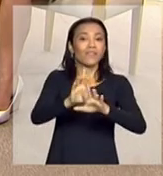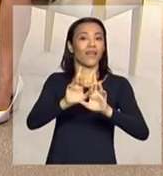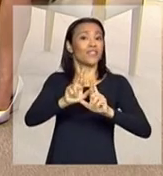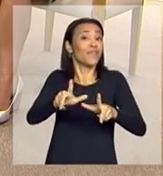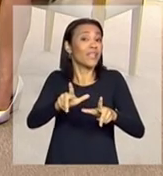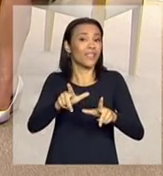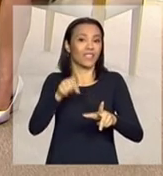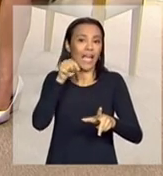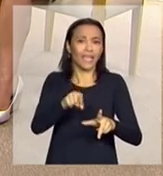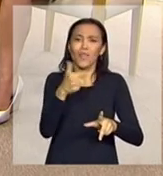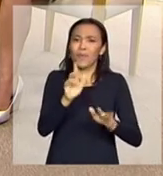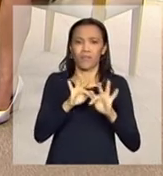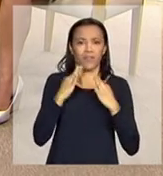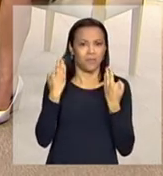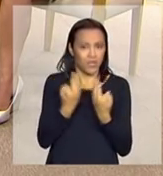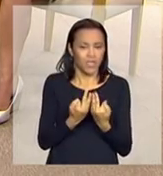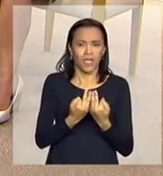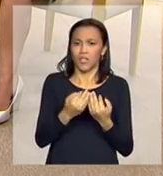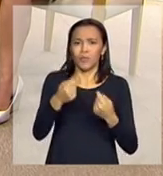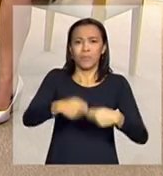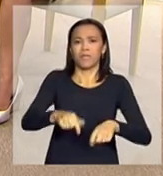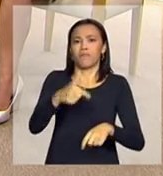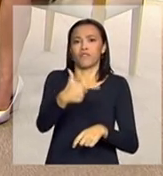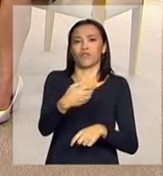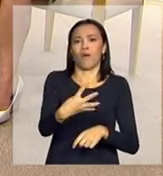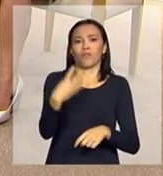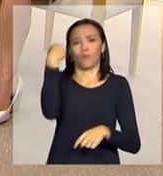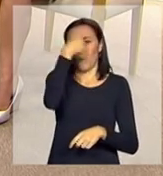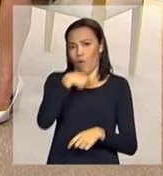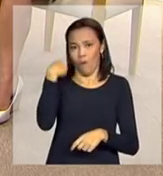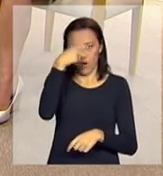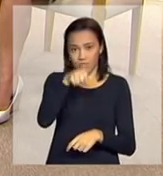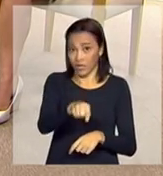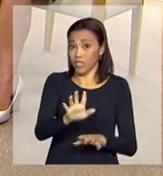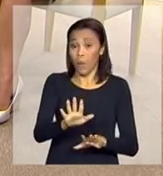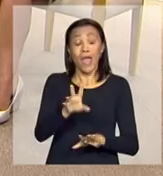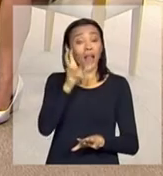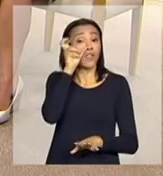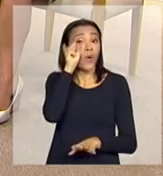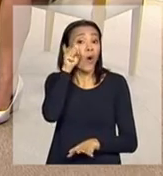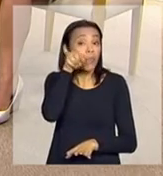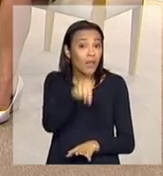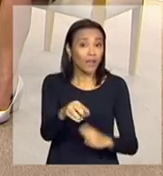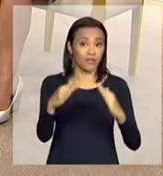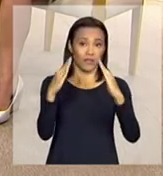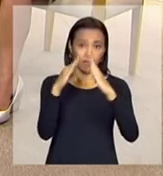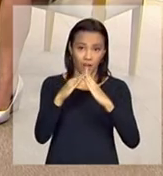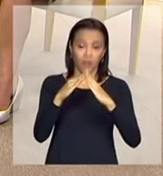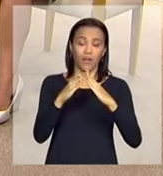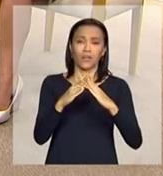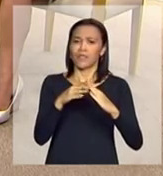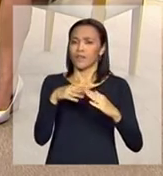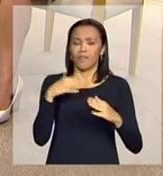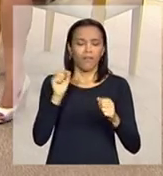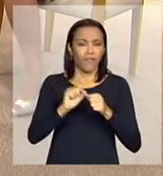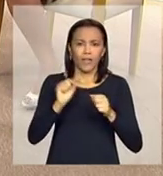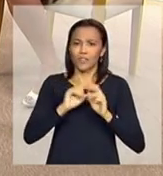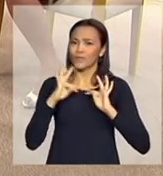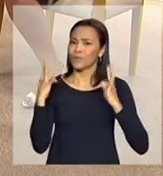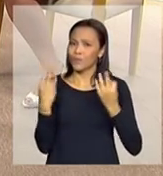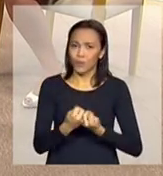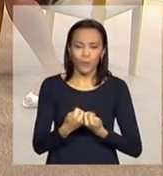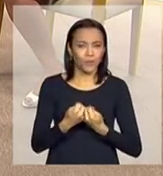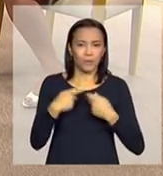família e que precisa passar 24 horas nessa unidade. Então, por isso, ela dorme lá e faz todas as atividades